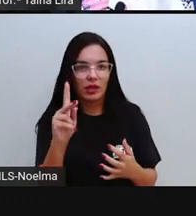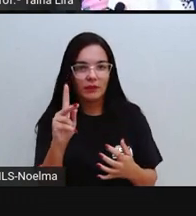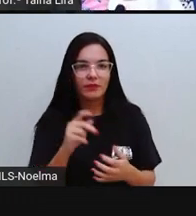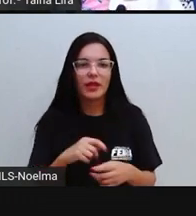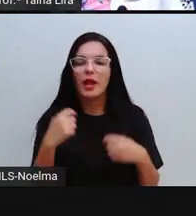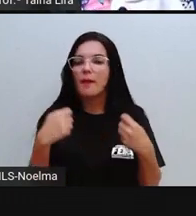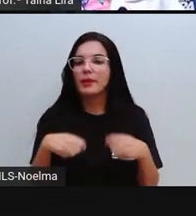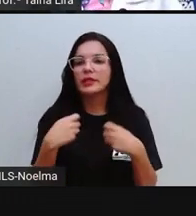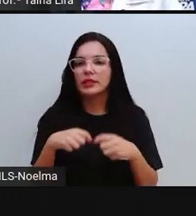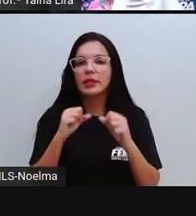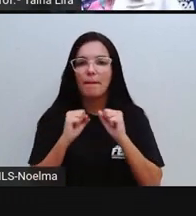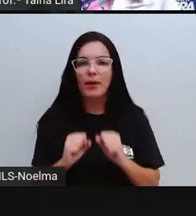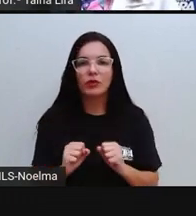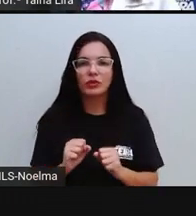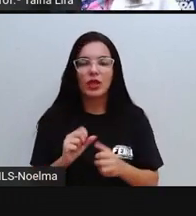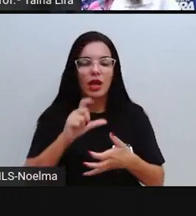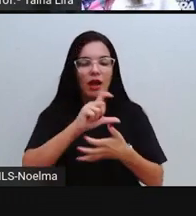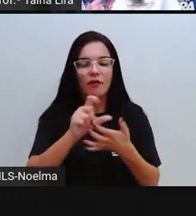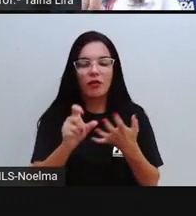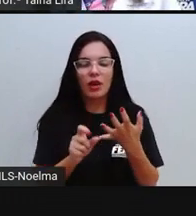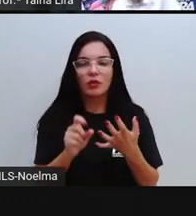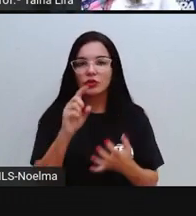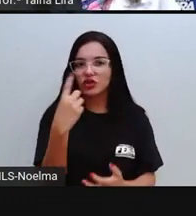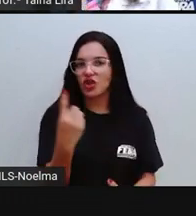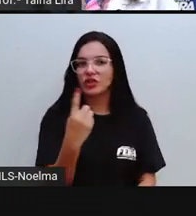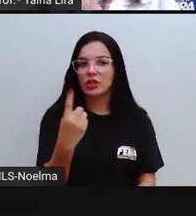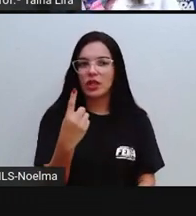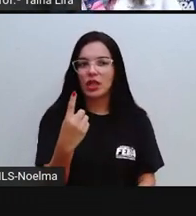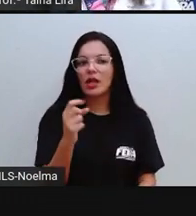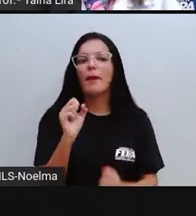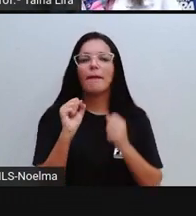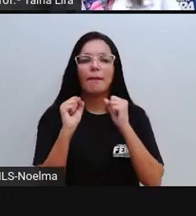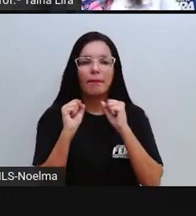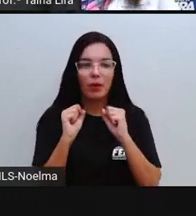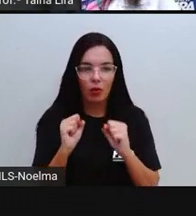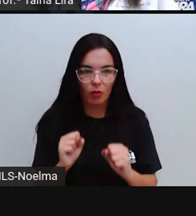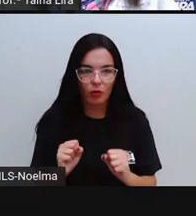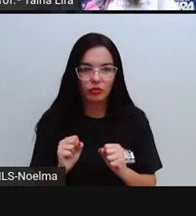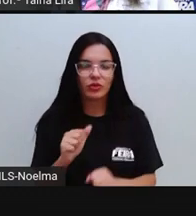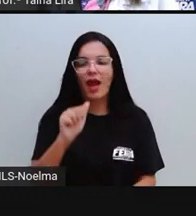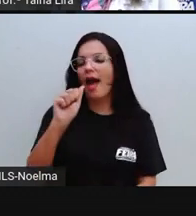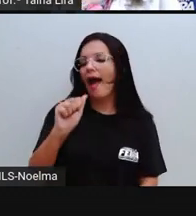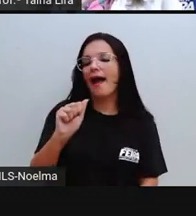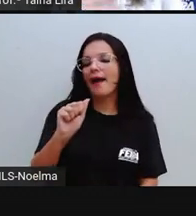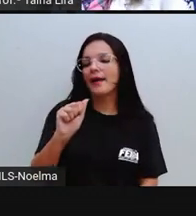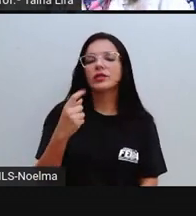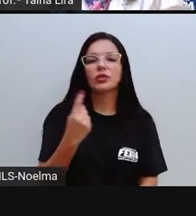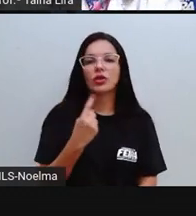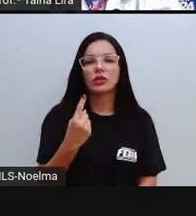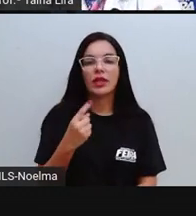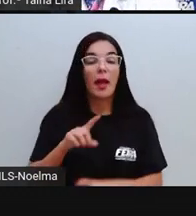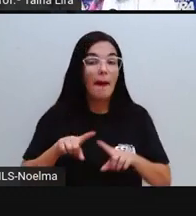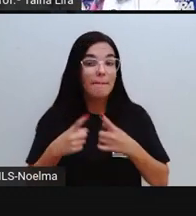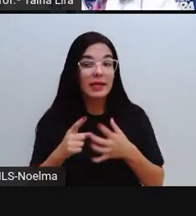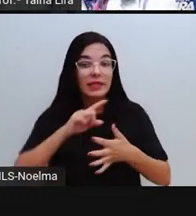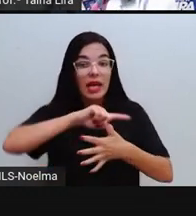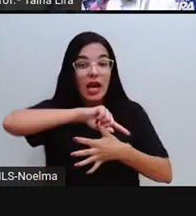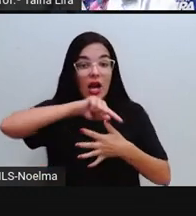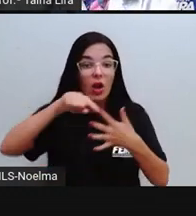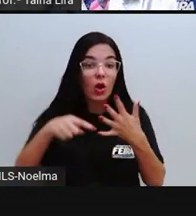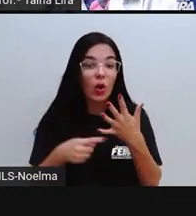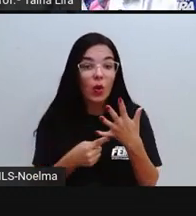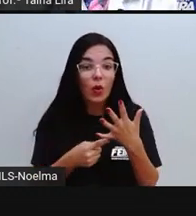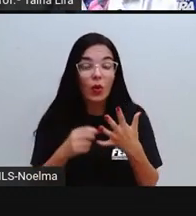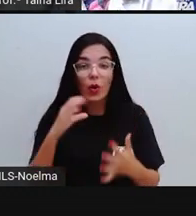vogal pode vir sozinha na sílaba? Pode. Ela pode vir sozinha na sílaba, mas a consoante pode vir sozinha na sílaba?